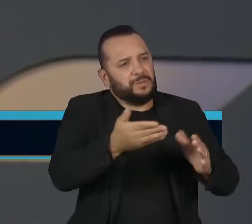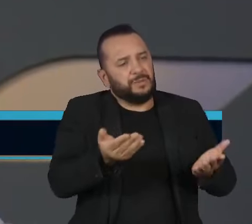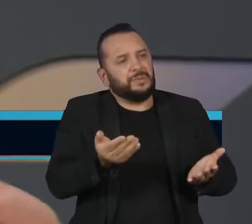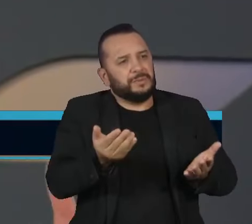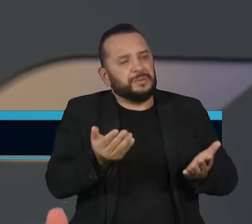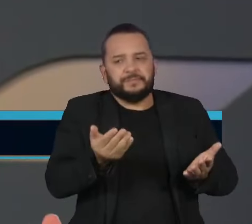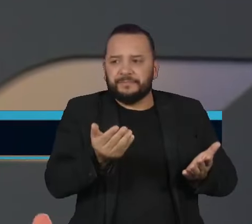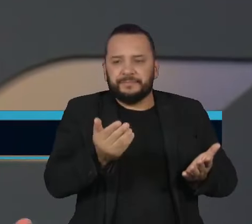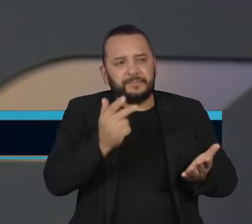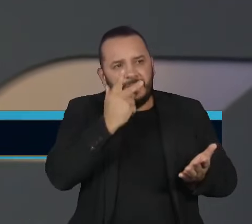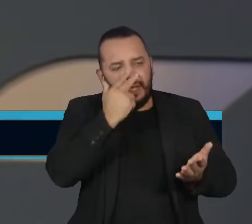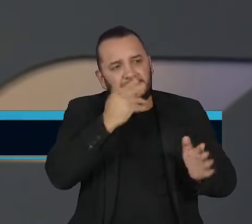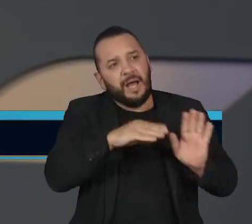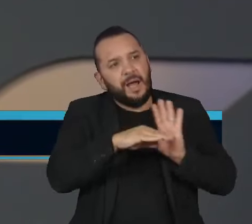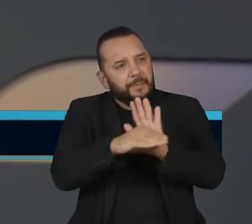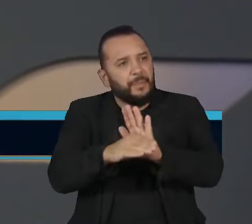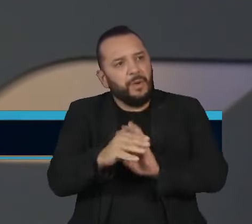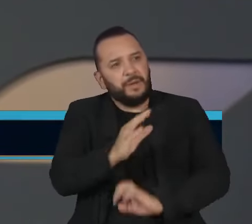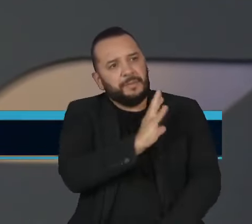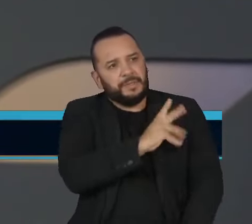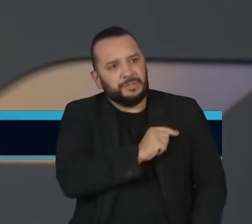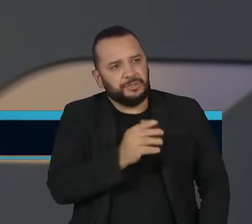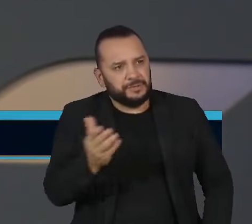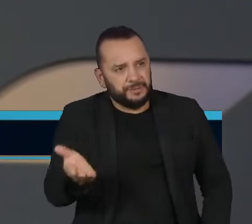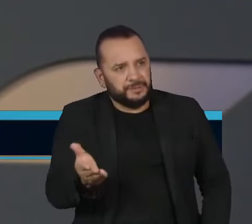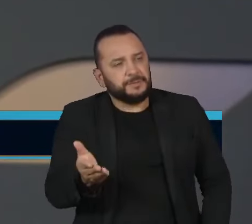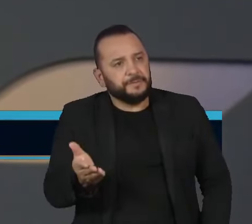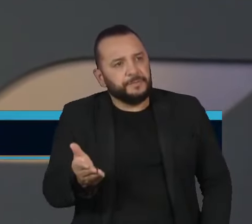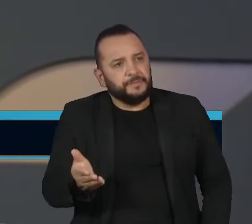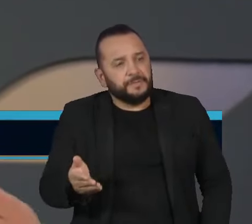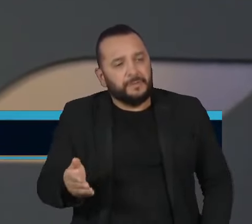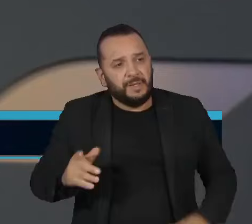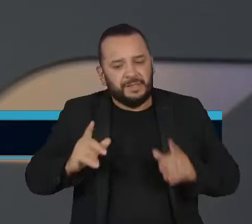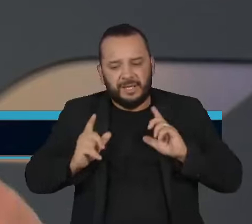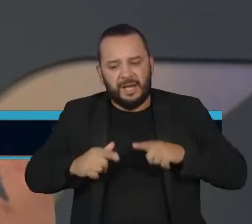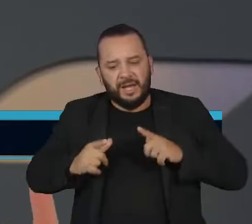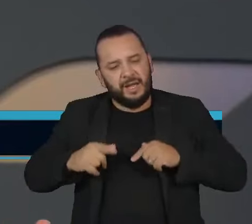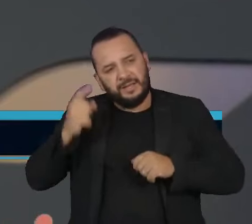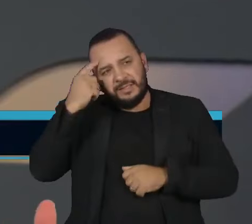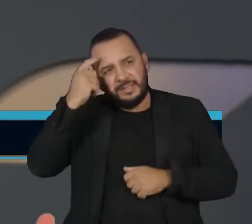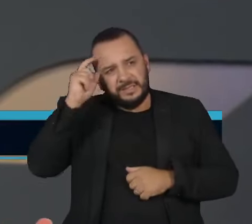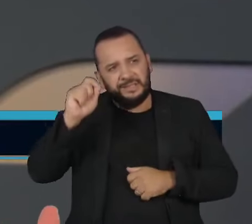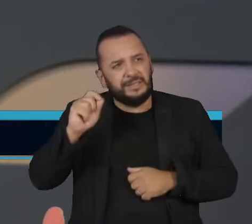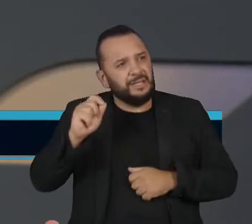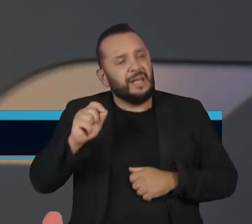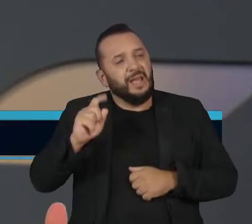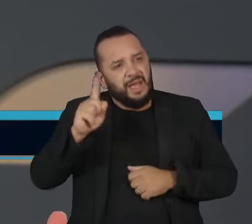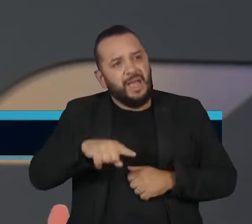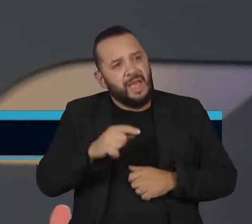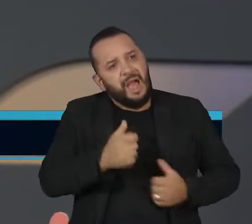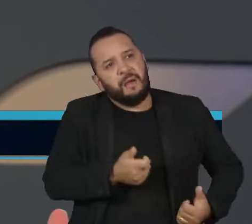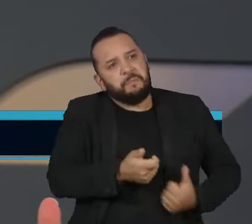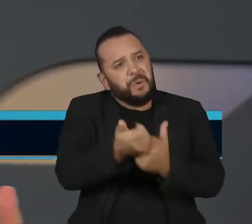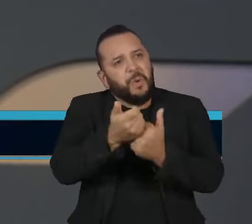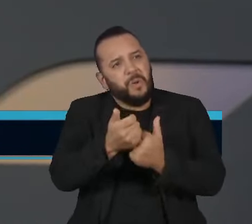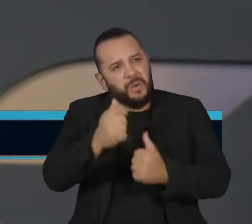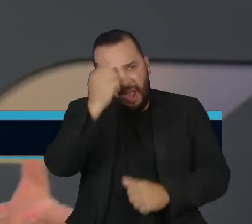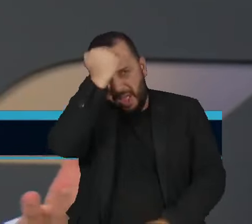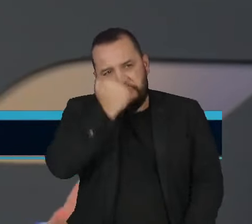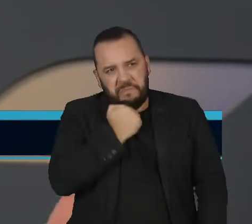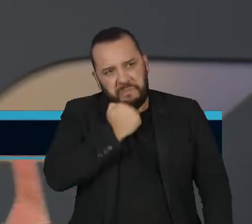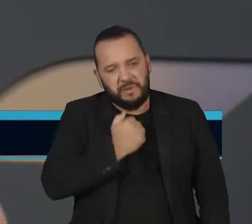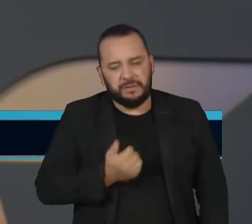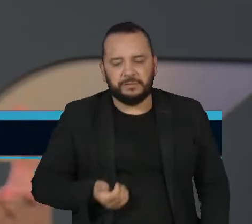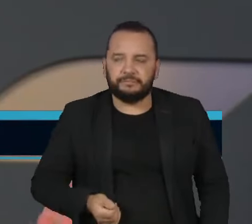ações palestinas, que o governo israelense entende que, na verdade, é um apoio ao próprio Hamas. Então,